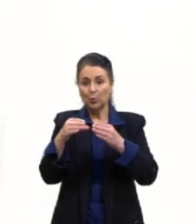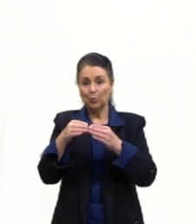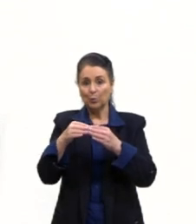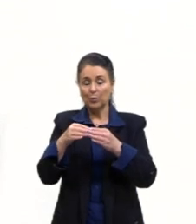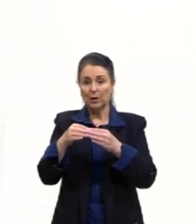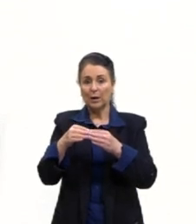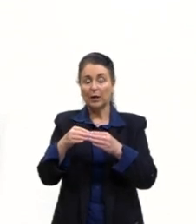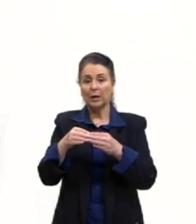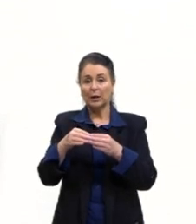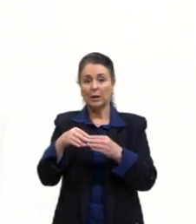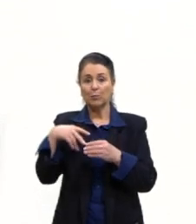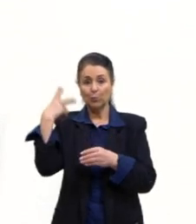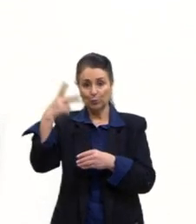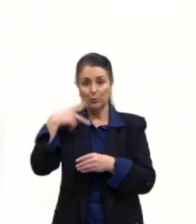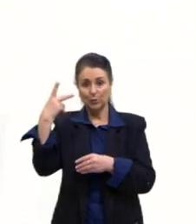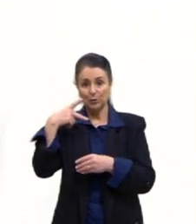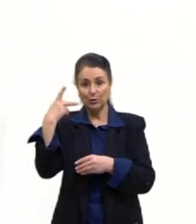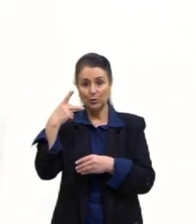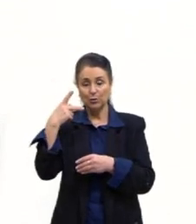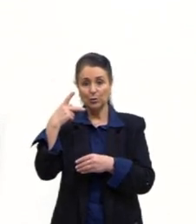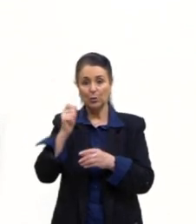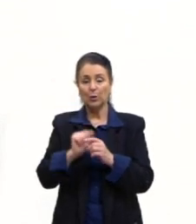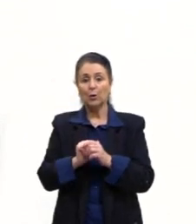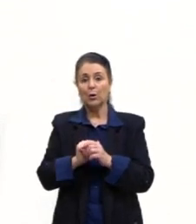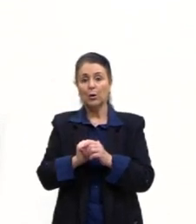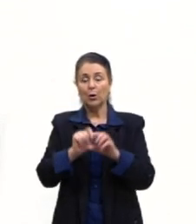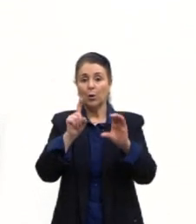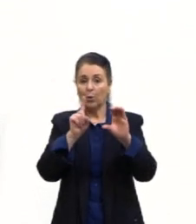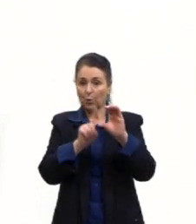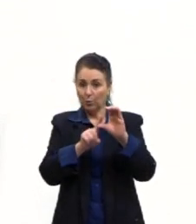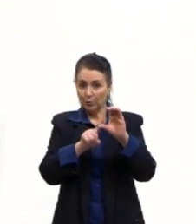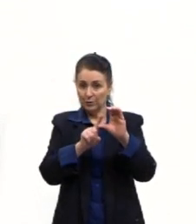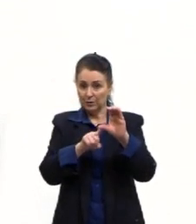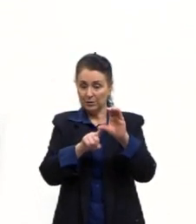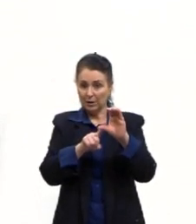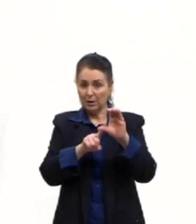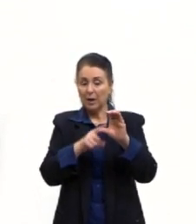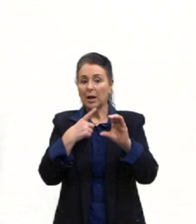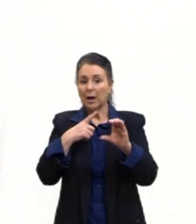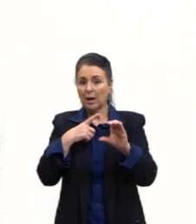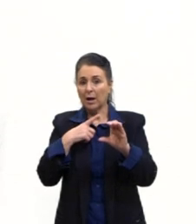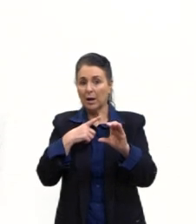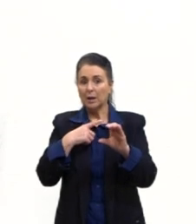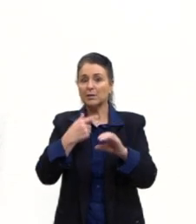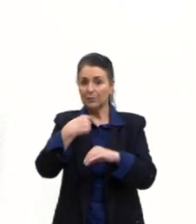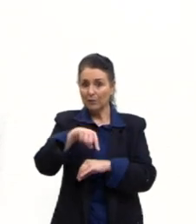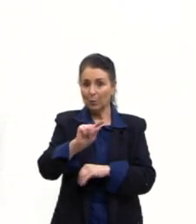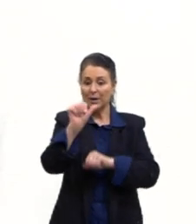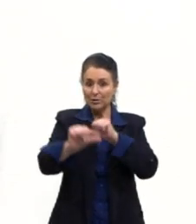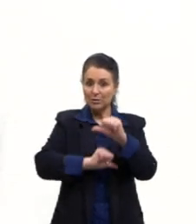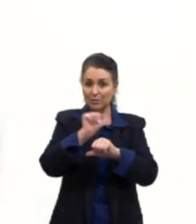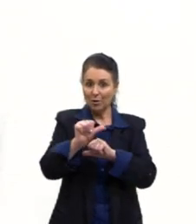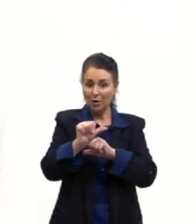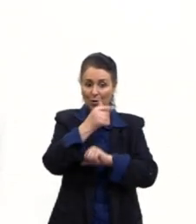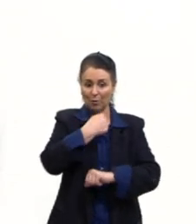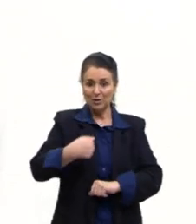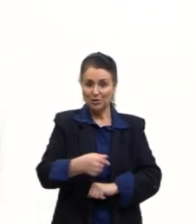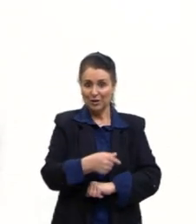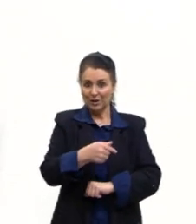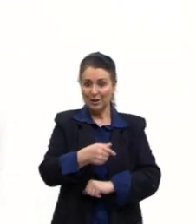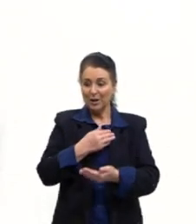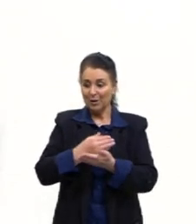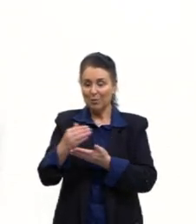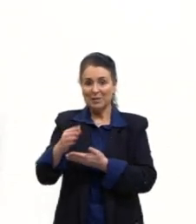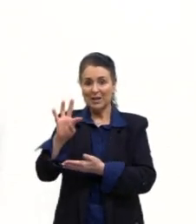o Partido Nacionalista, tá? E aí essas pessoas nacionalistas, elas vão para Taiwan, tá? Gurizada, elas vão para Taiwan e